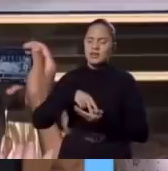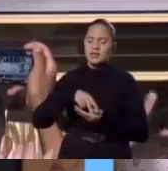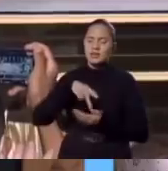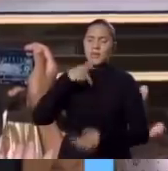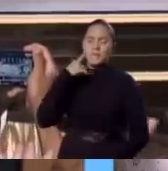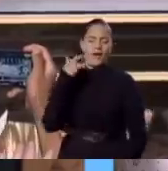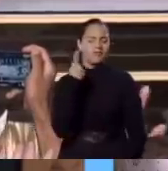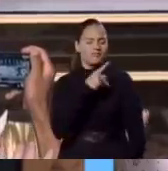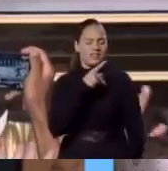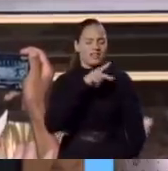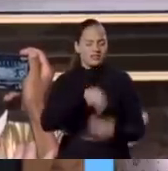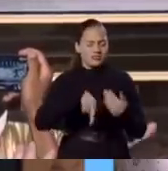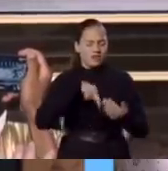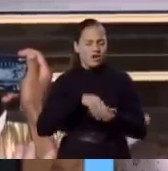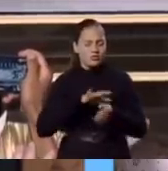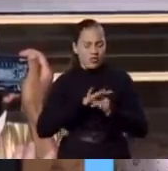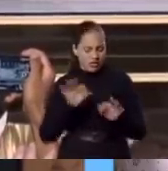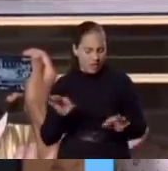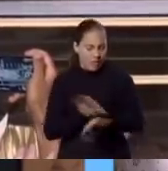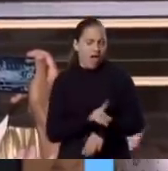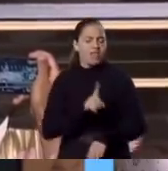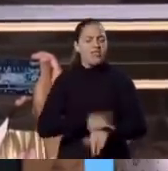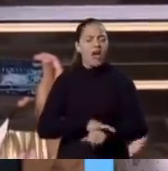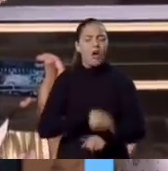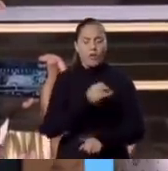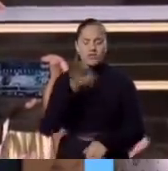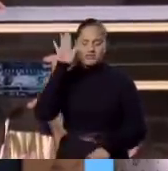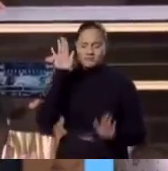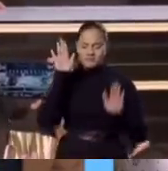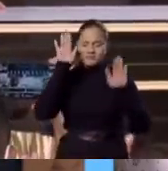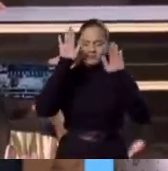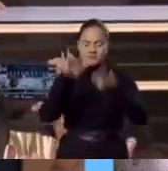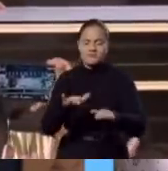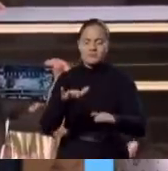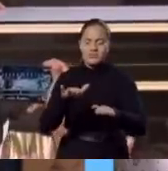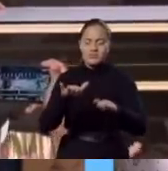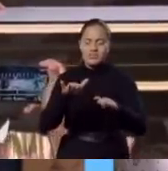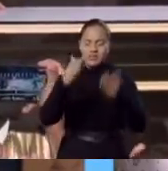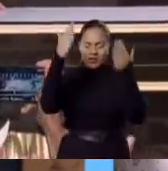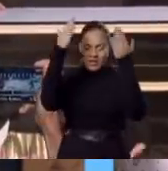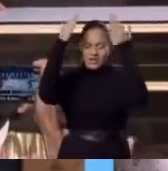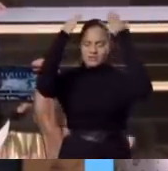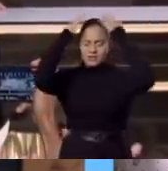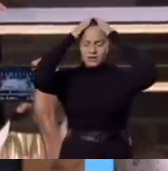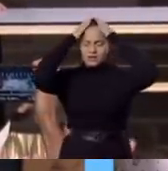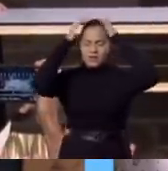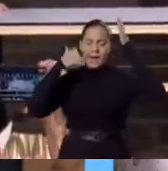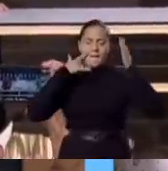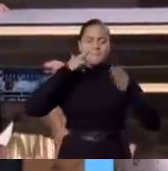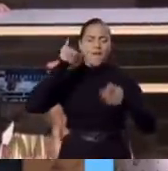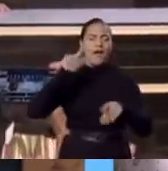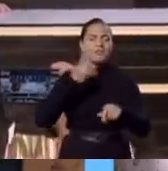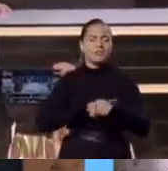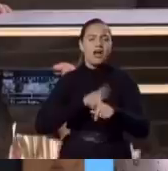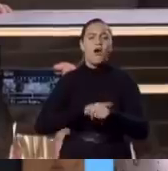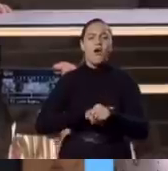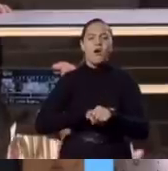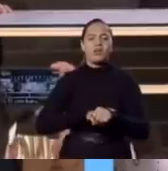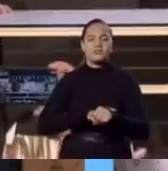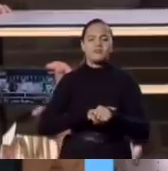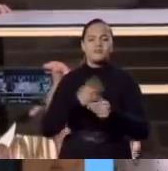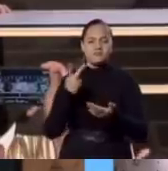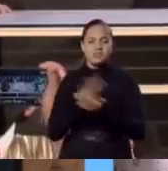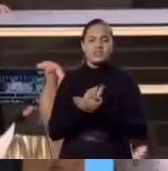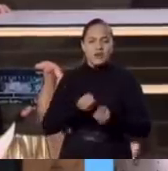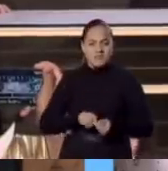Pai Quando ele colocar a mão sobre a cabeça Do seu paizinho, meu